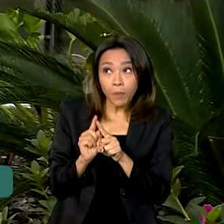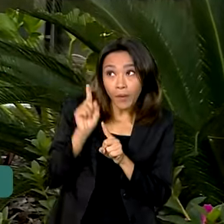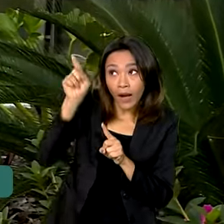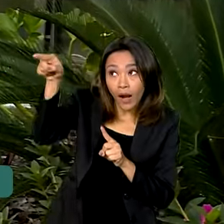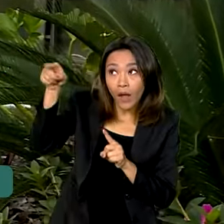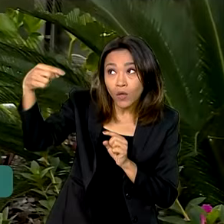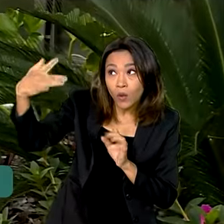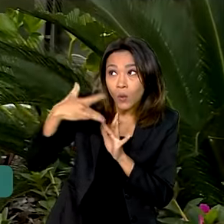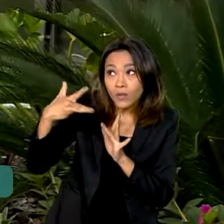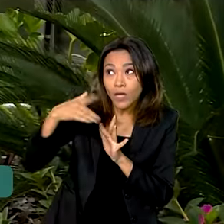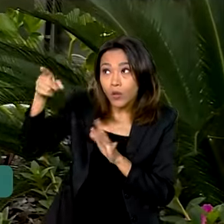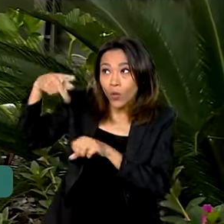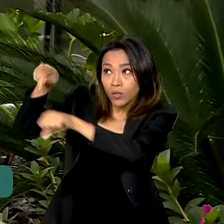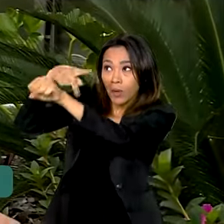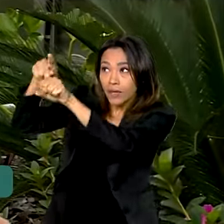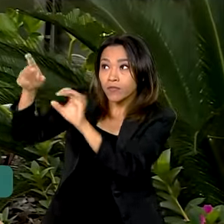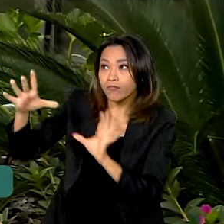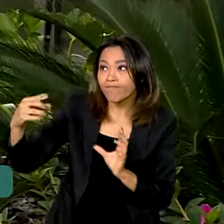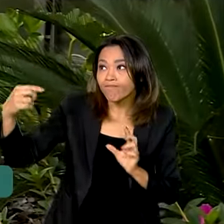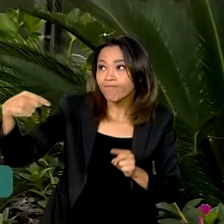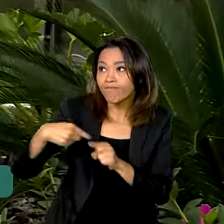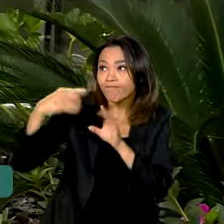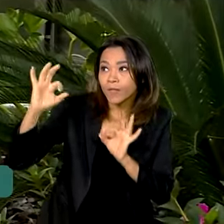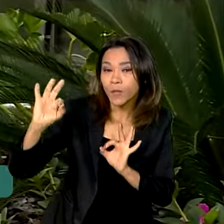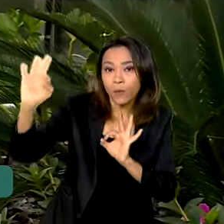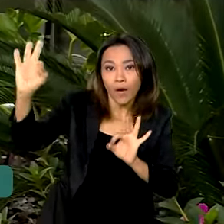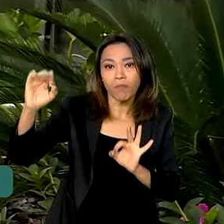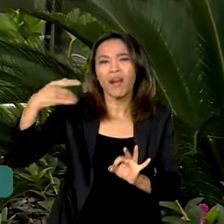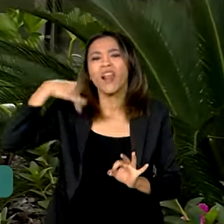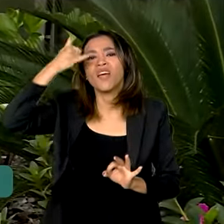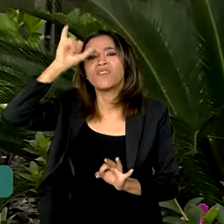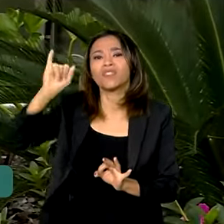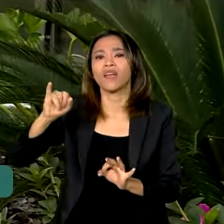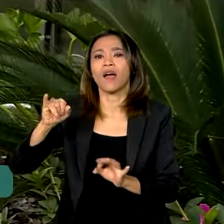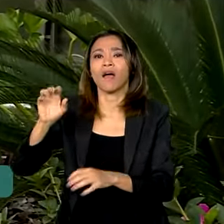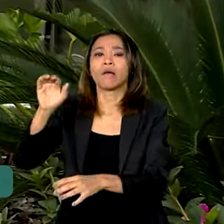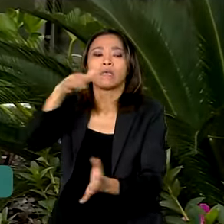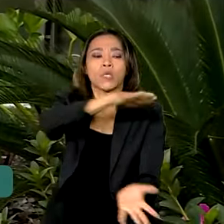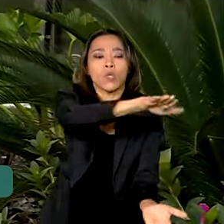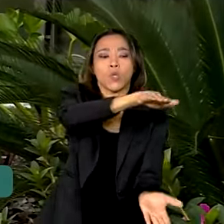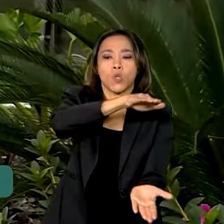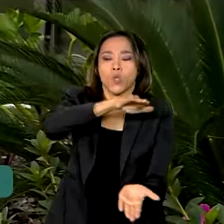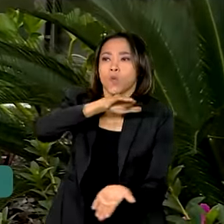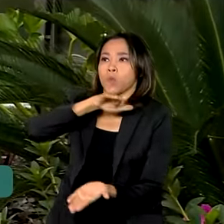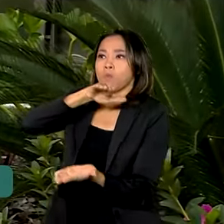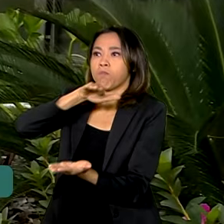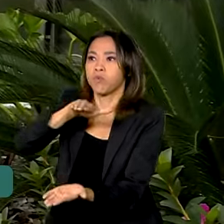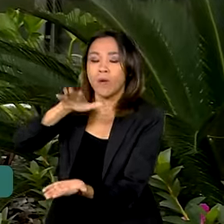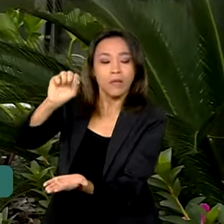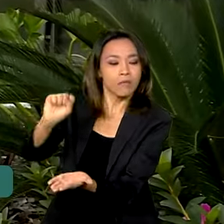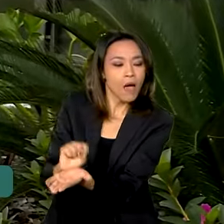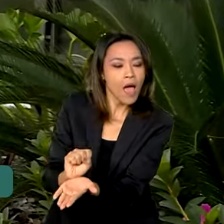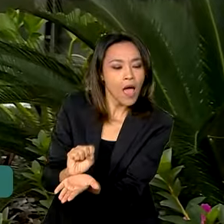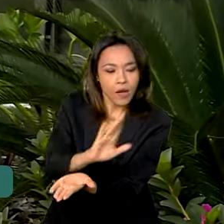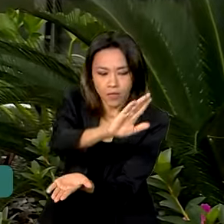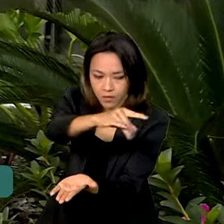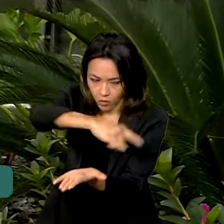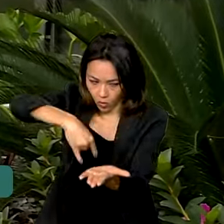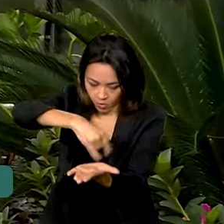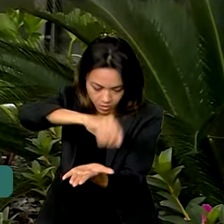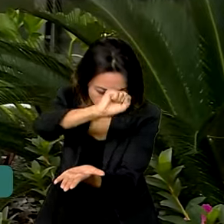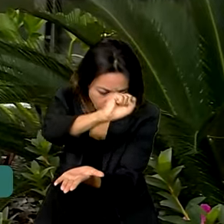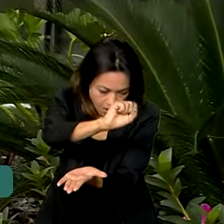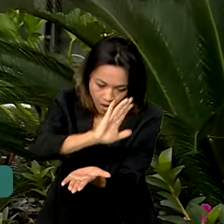envolvidos na transação. Além de evitar a retenção em portos, aeroportos e fronteiras, o efeito vai aumentar a